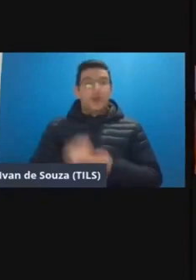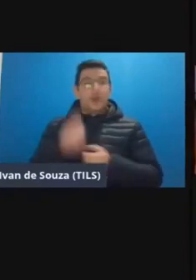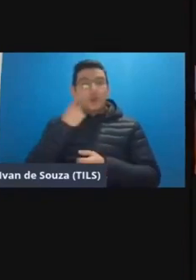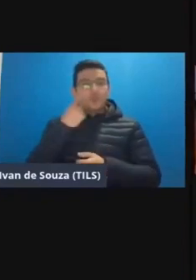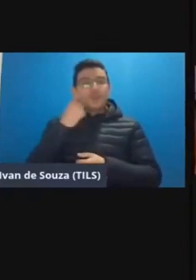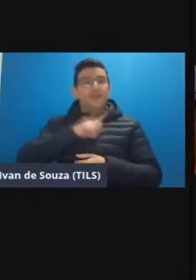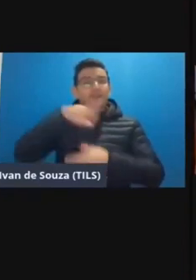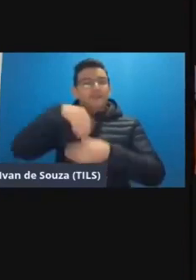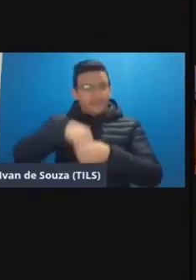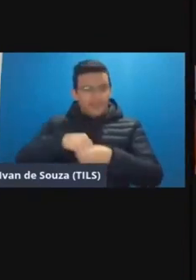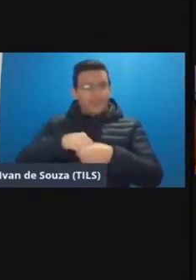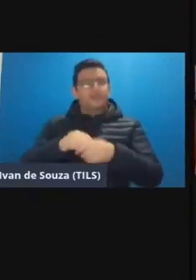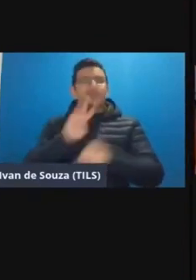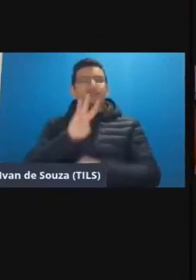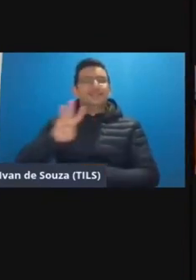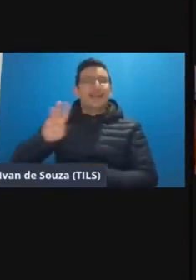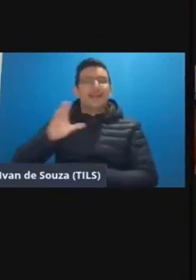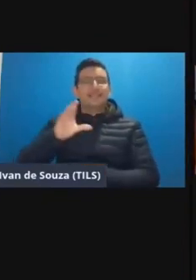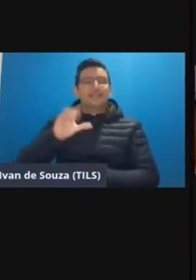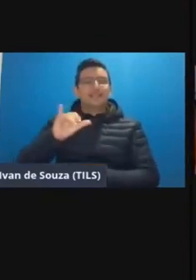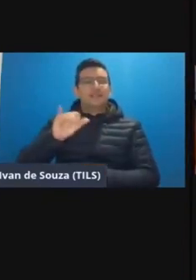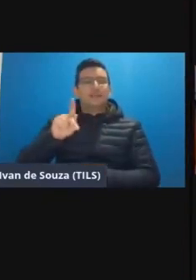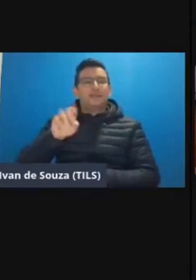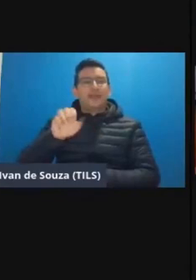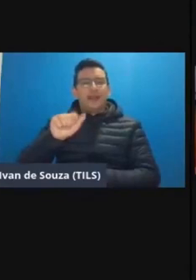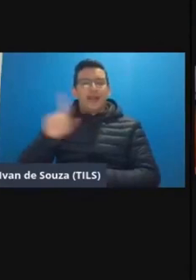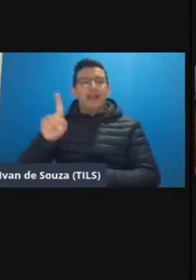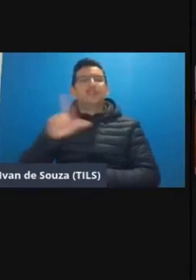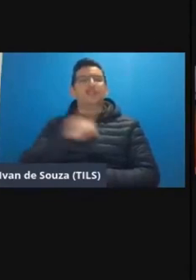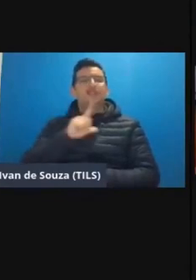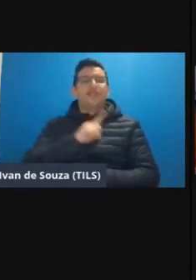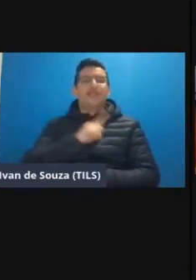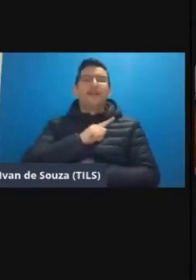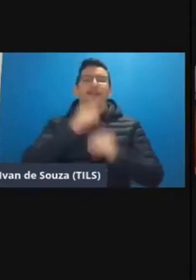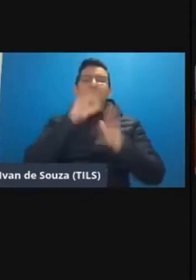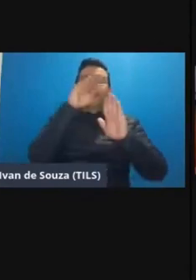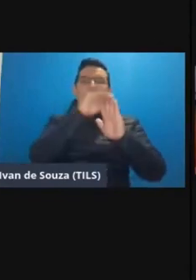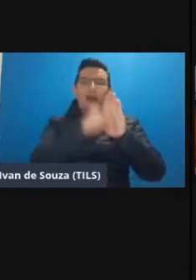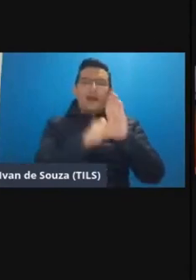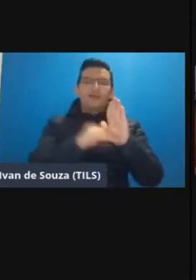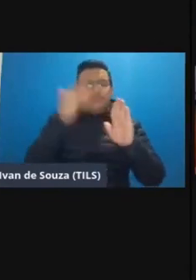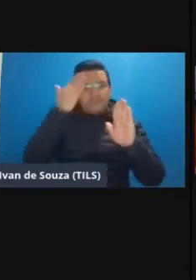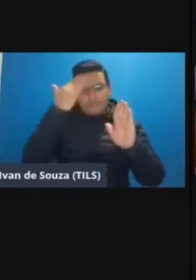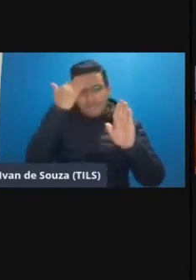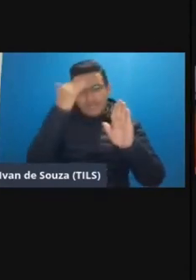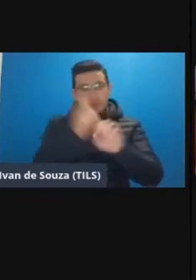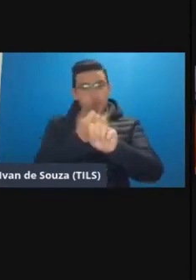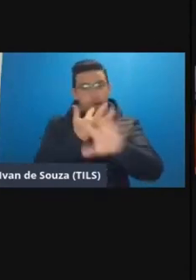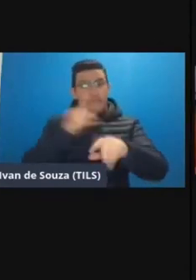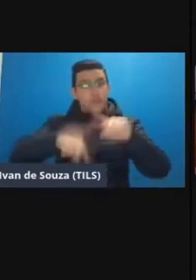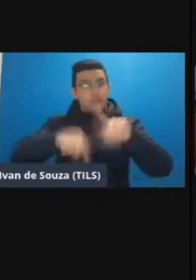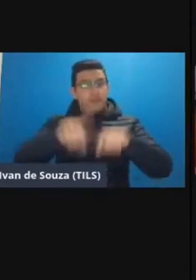no site da sepiade né é vocês podem entrar em catálogo de saberes online é um material que ele tá